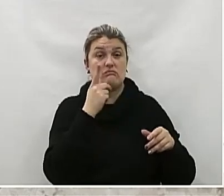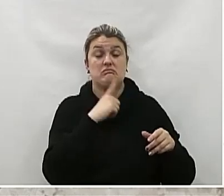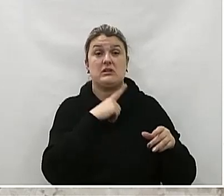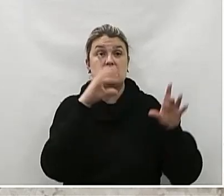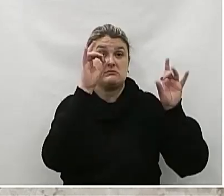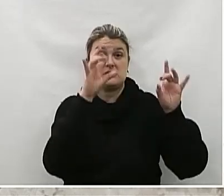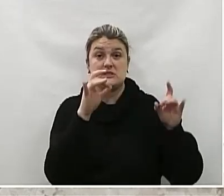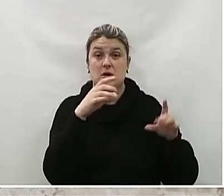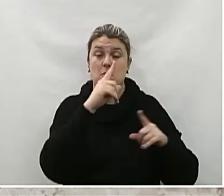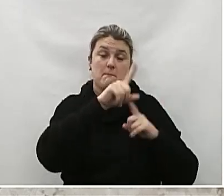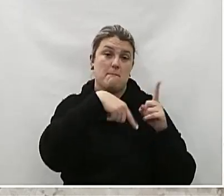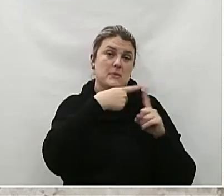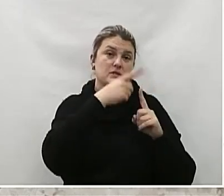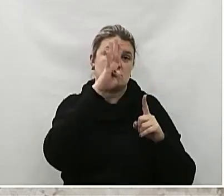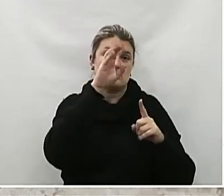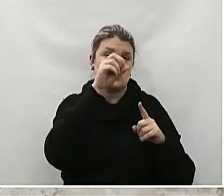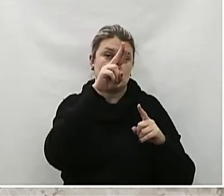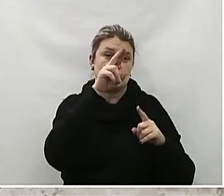Com